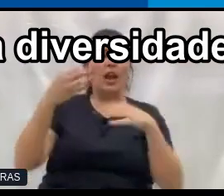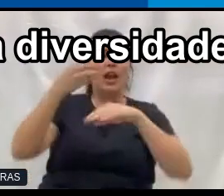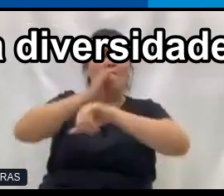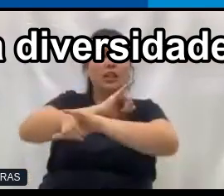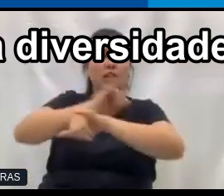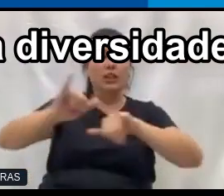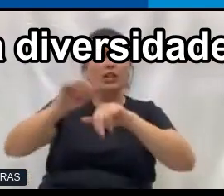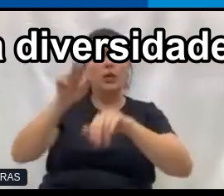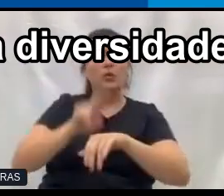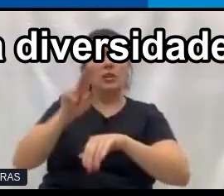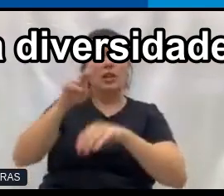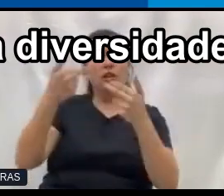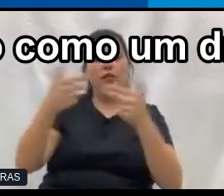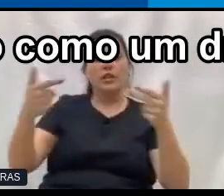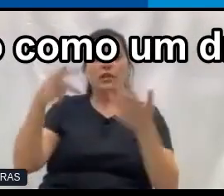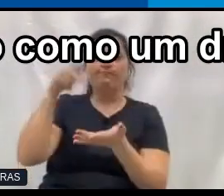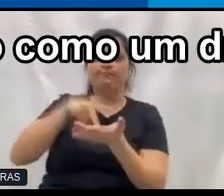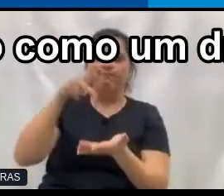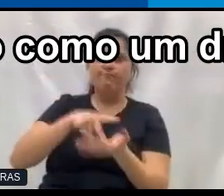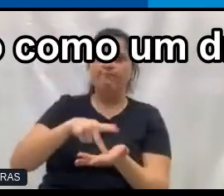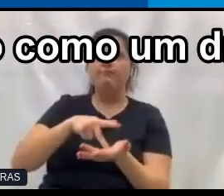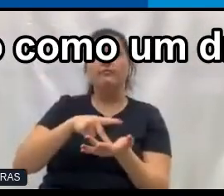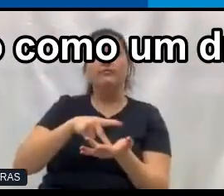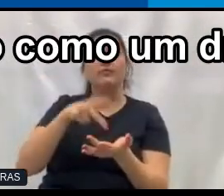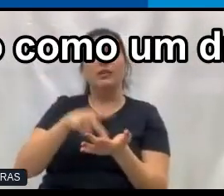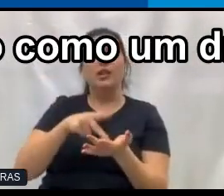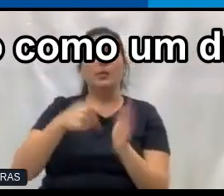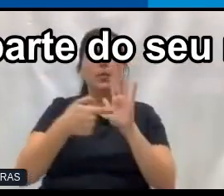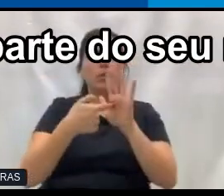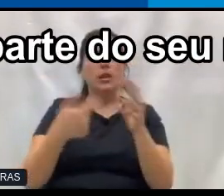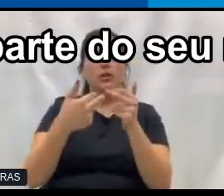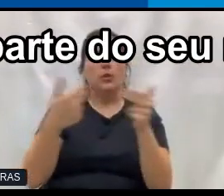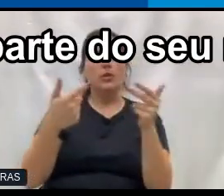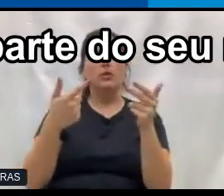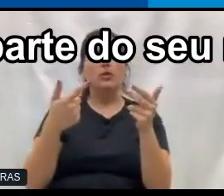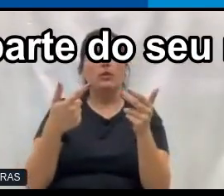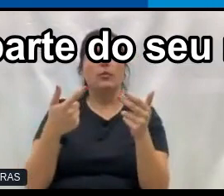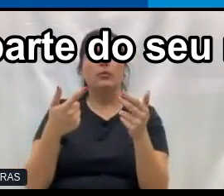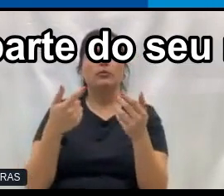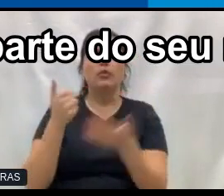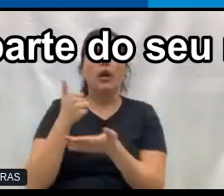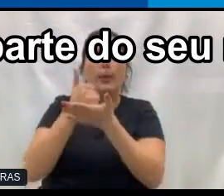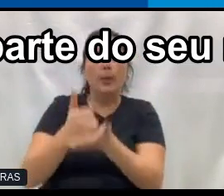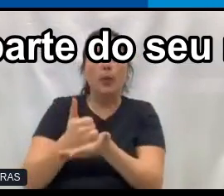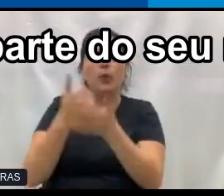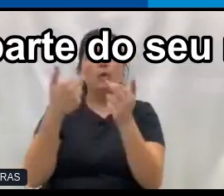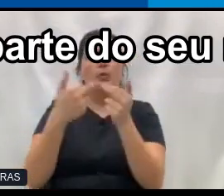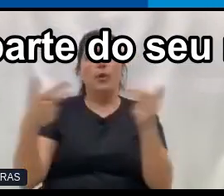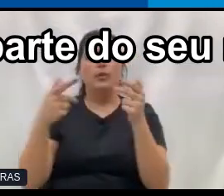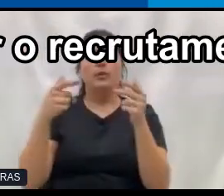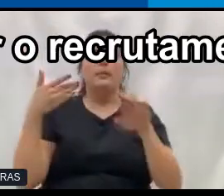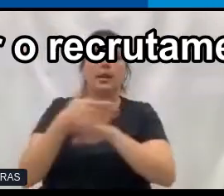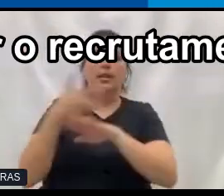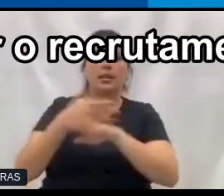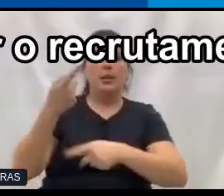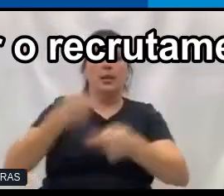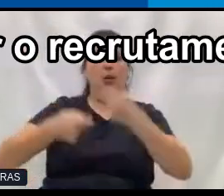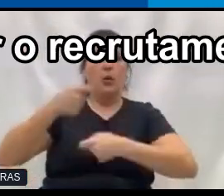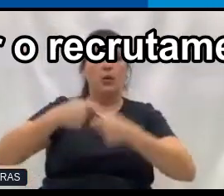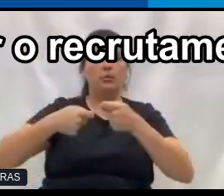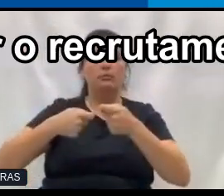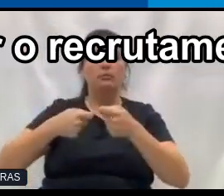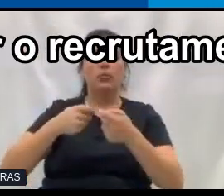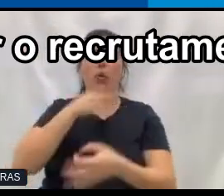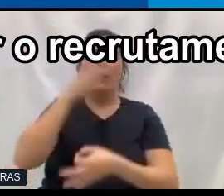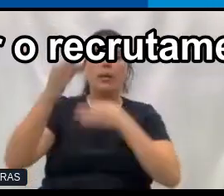diversidade de verdade. É realmente trazer isso como um drive, como uma coisa que faça parte do seu negócio. Seja do ponto de